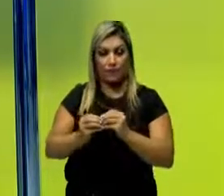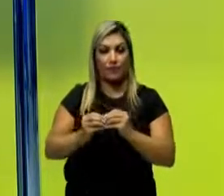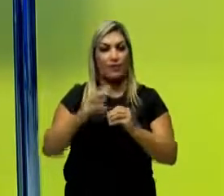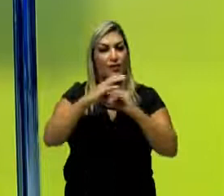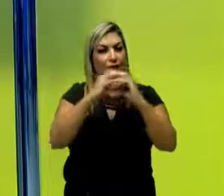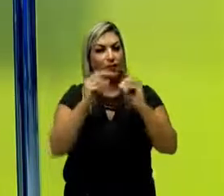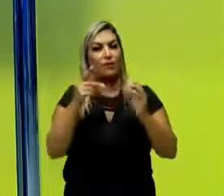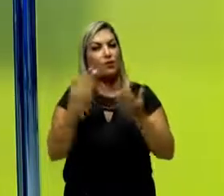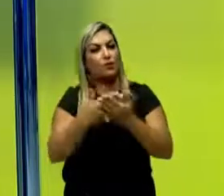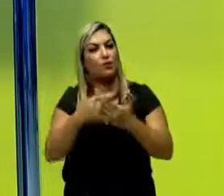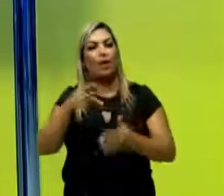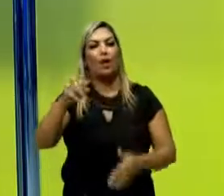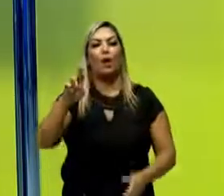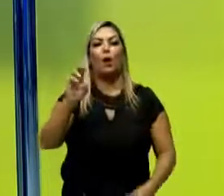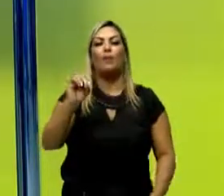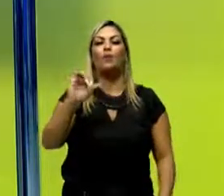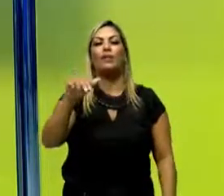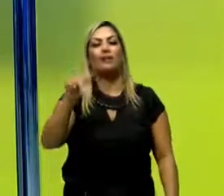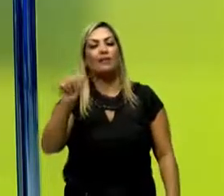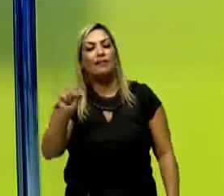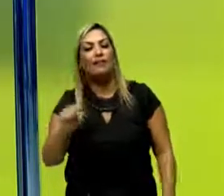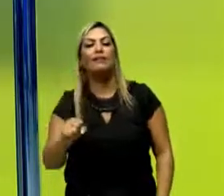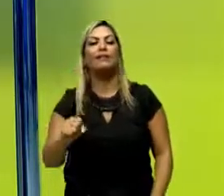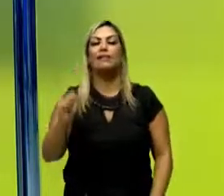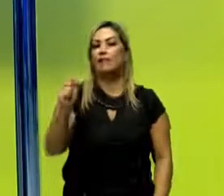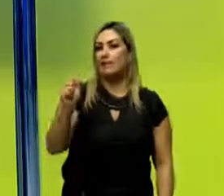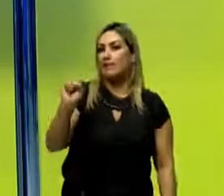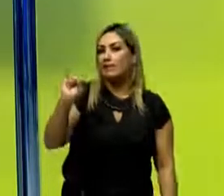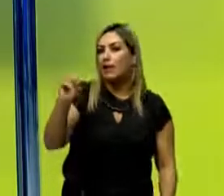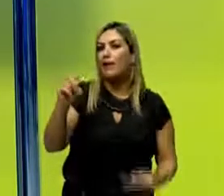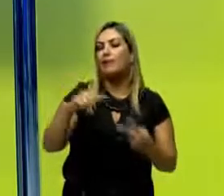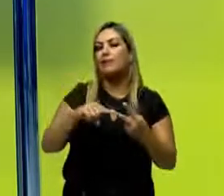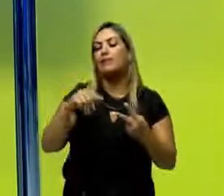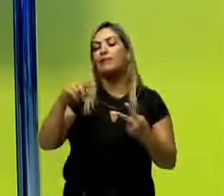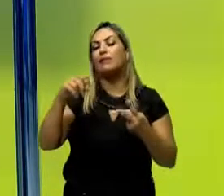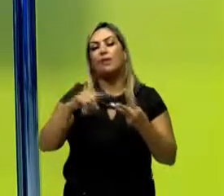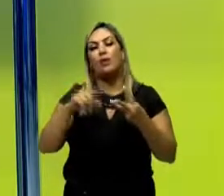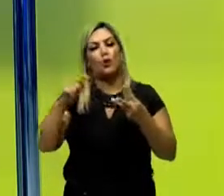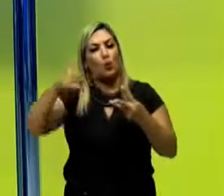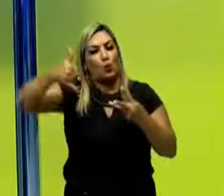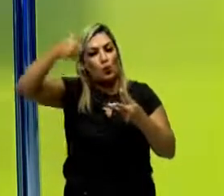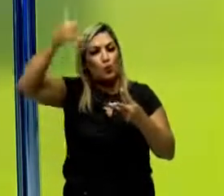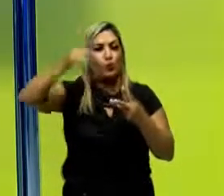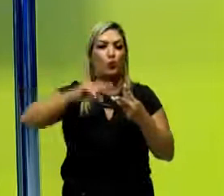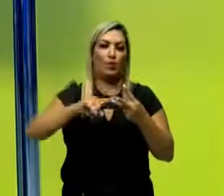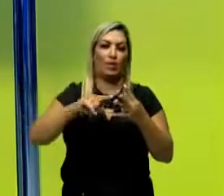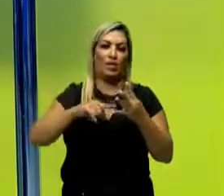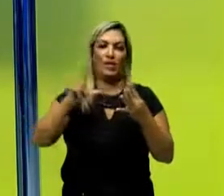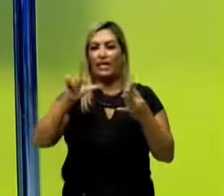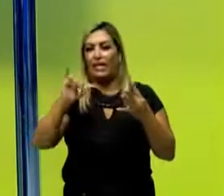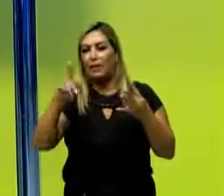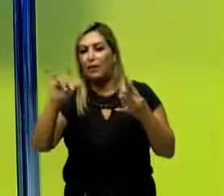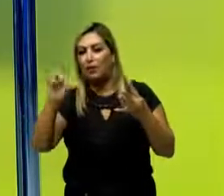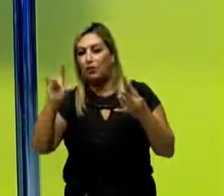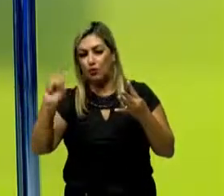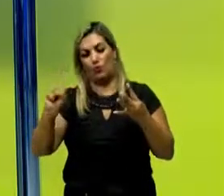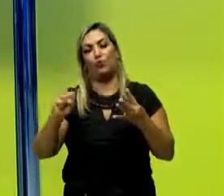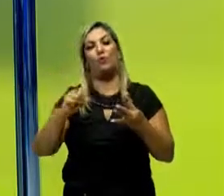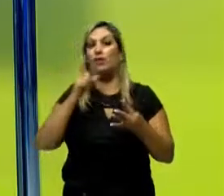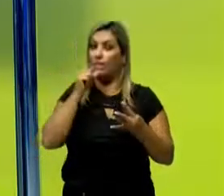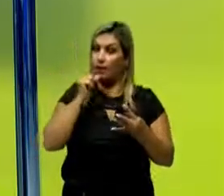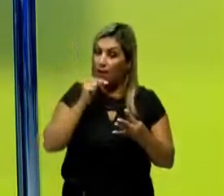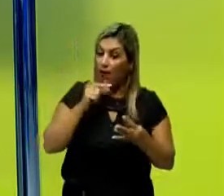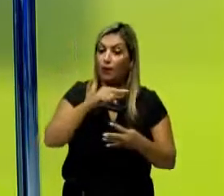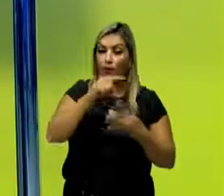proteínas, sais minerais, nós vamos estudar gorduras, que são lipídios, e a água em